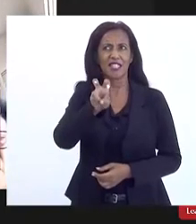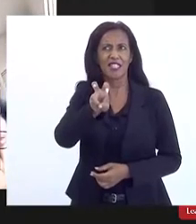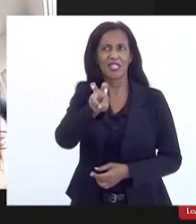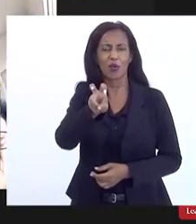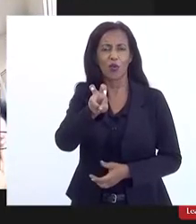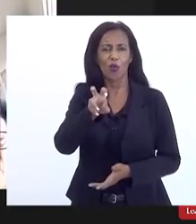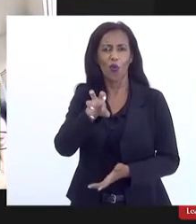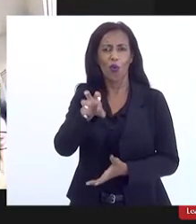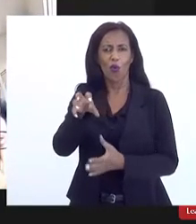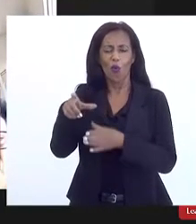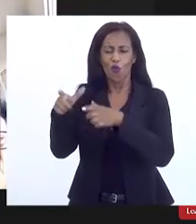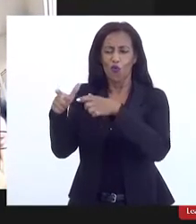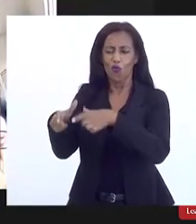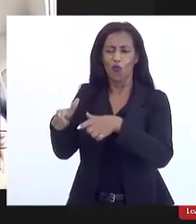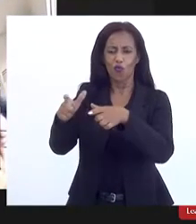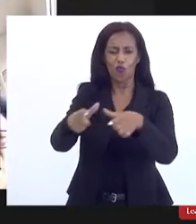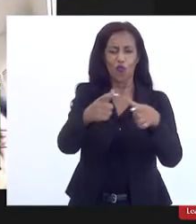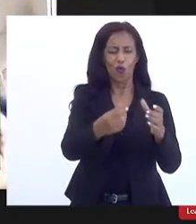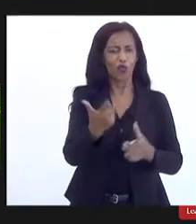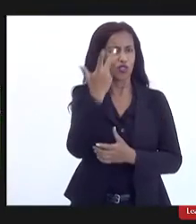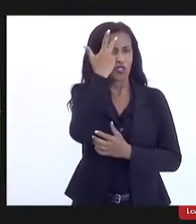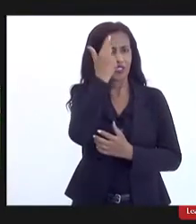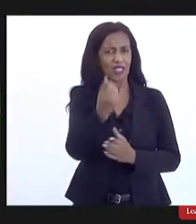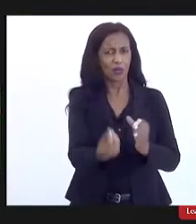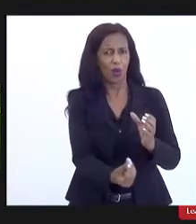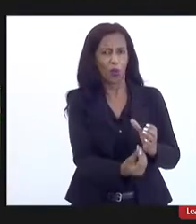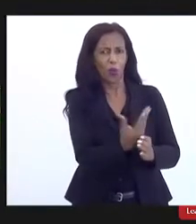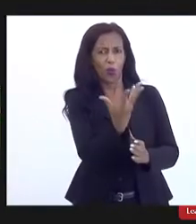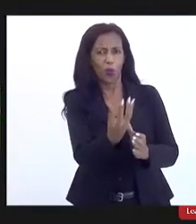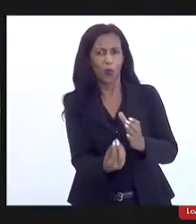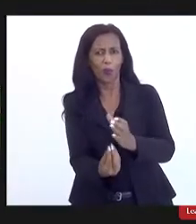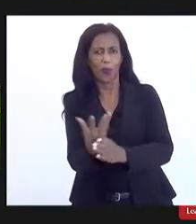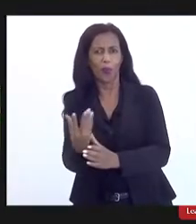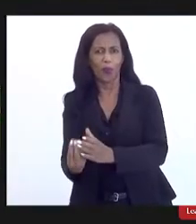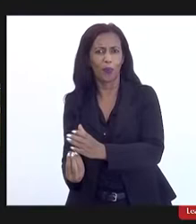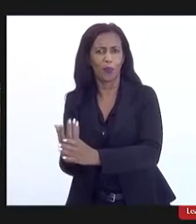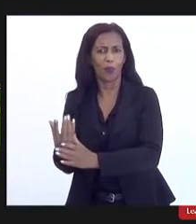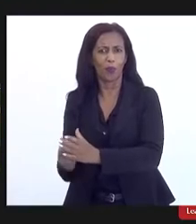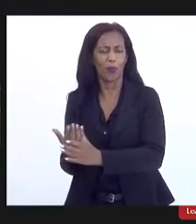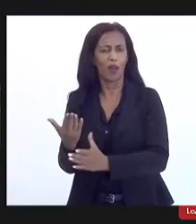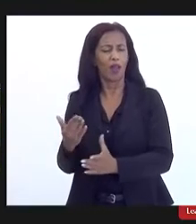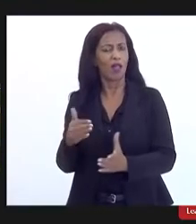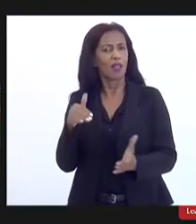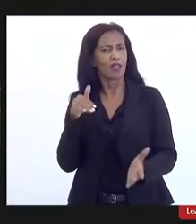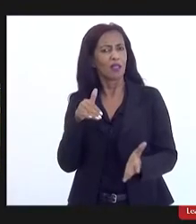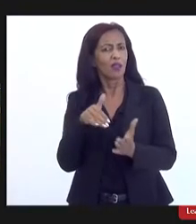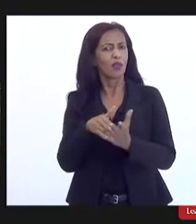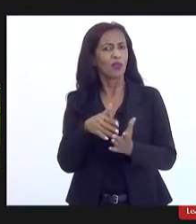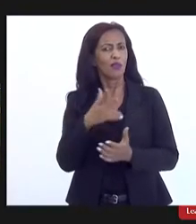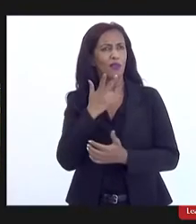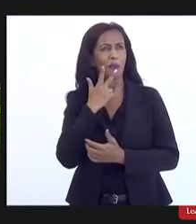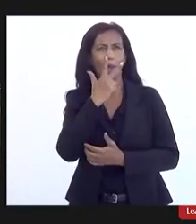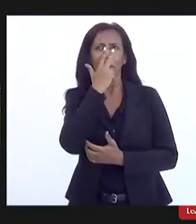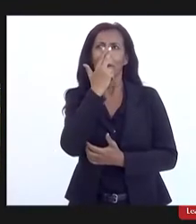de água fonte natural é nascente mas na última vez que eu ouvi falar mesmo parecia que já não